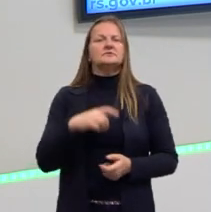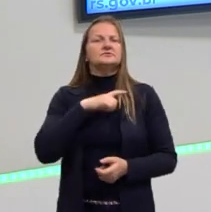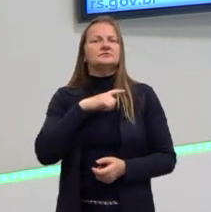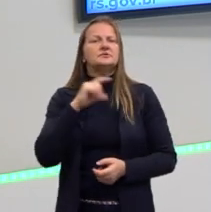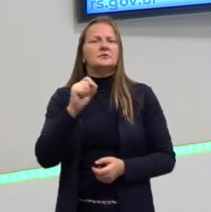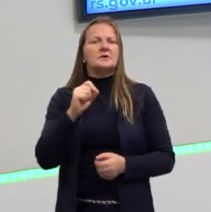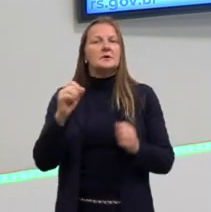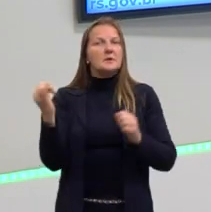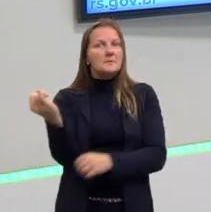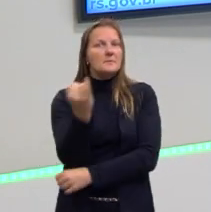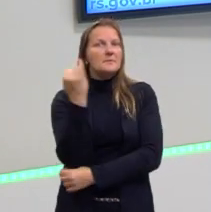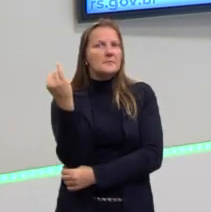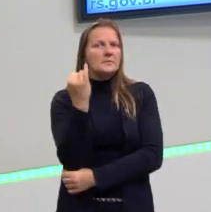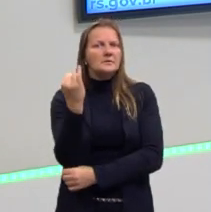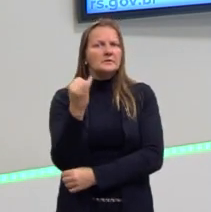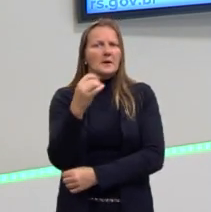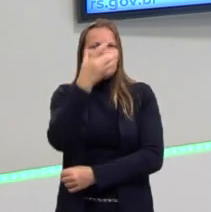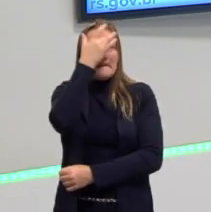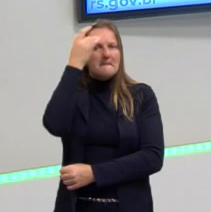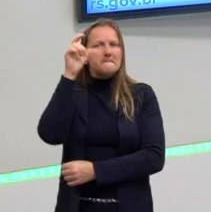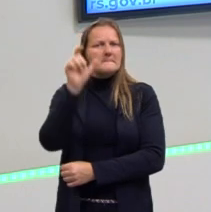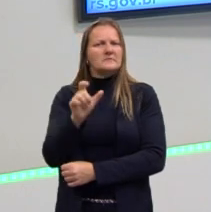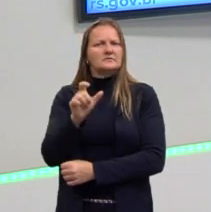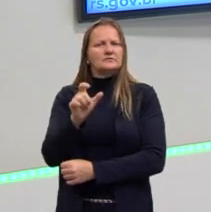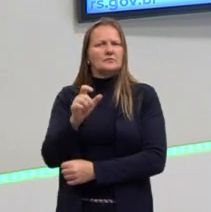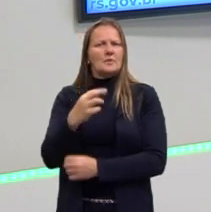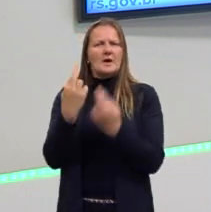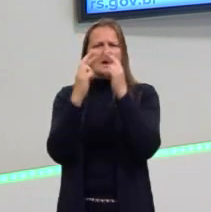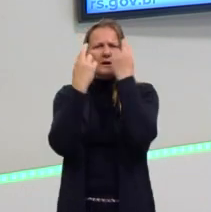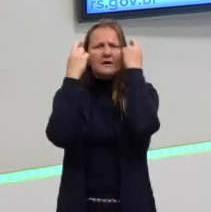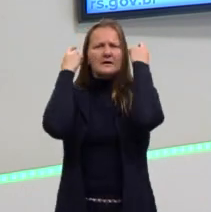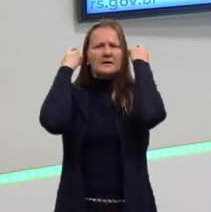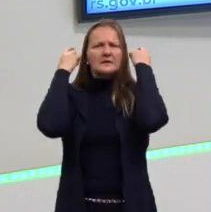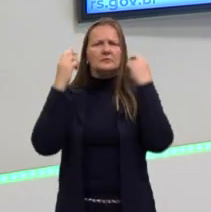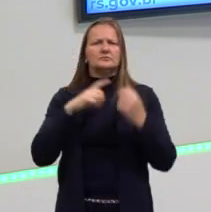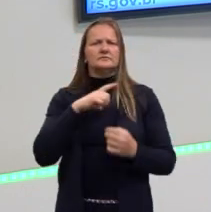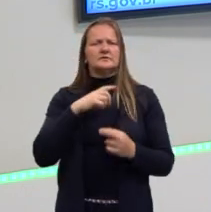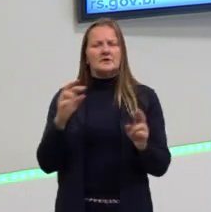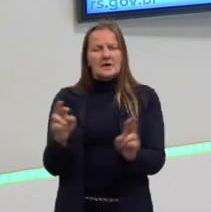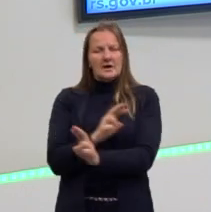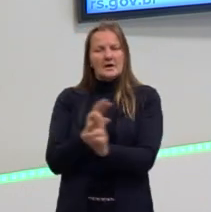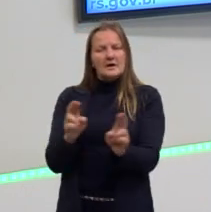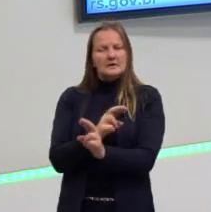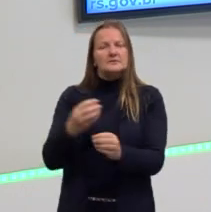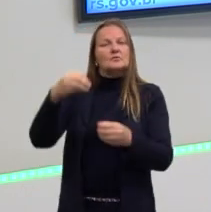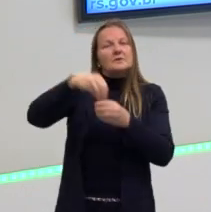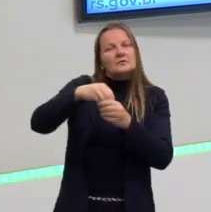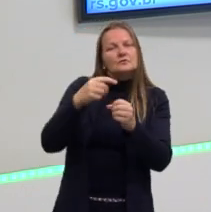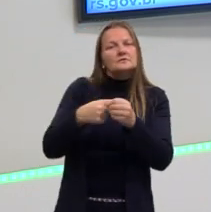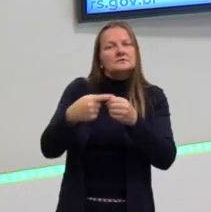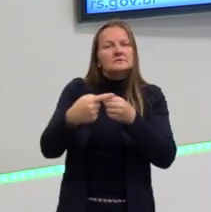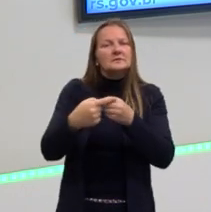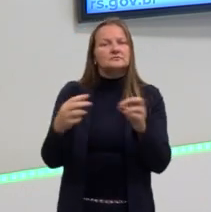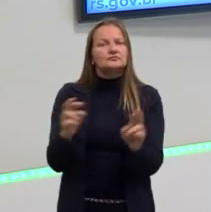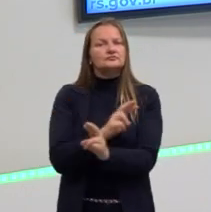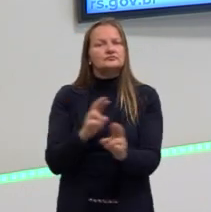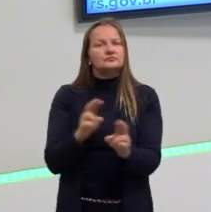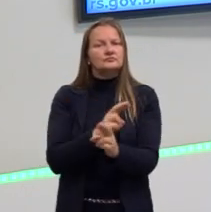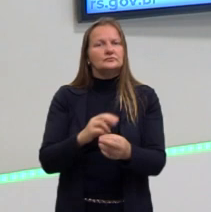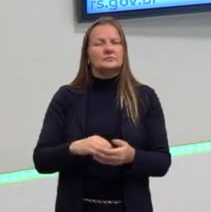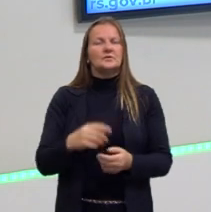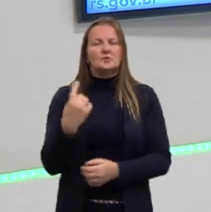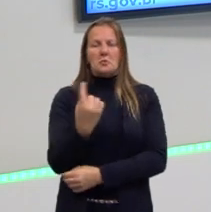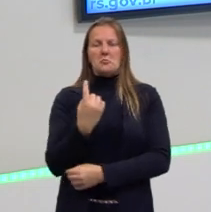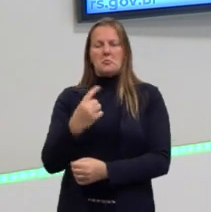importância o cidadão que fosse grego e que tivesse essa relação na cidade. Não havia esse aspecto